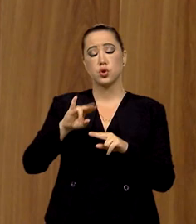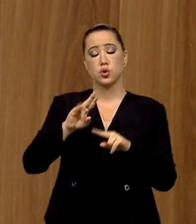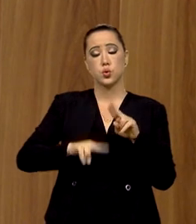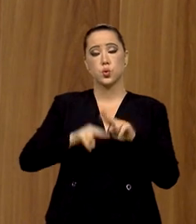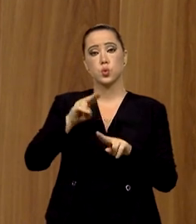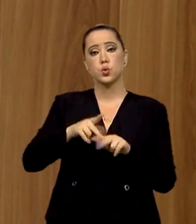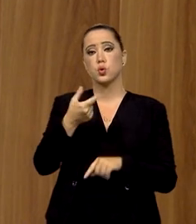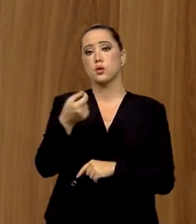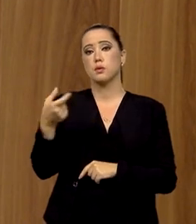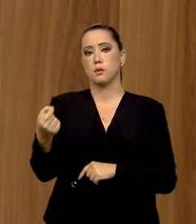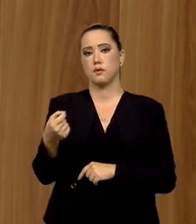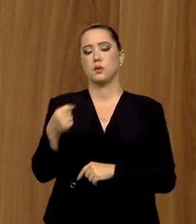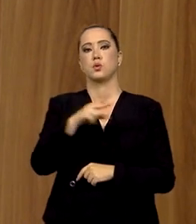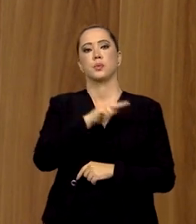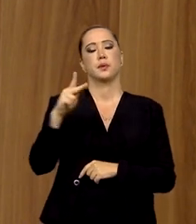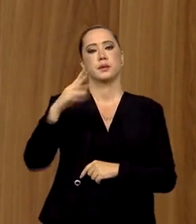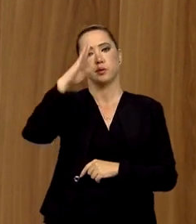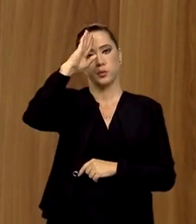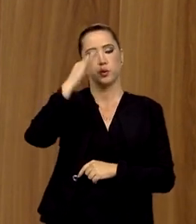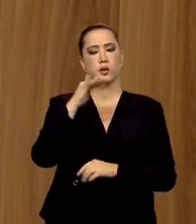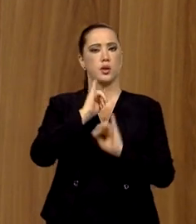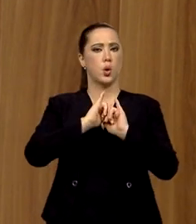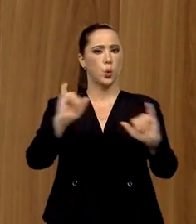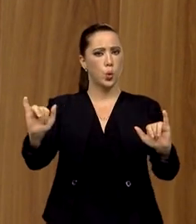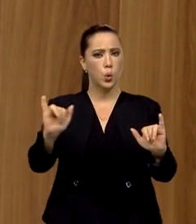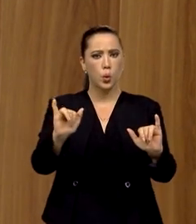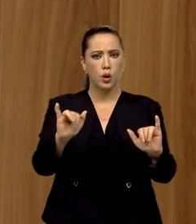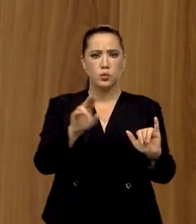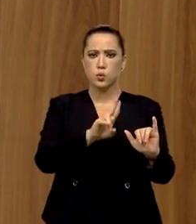Bolsonaro ainda não anunciou o novo nome do ministro da Educação.